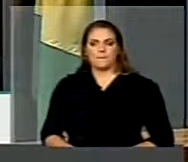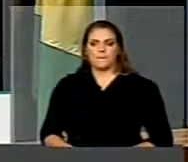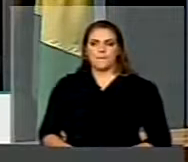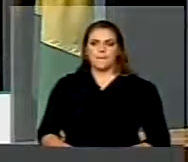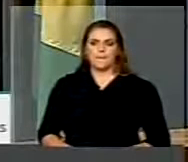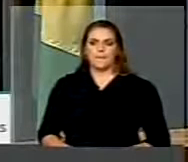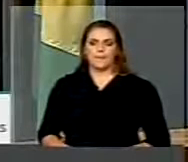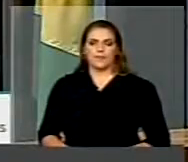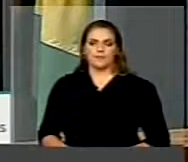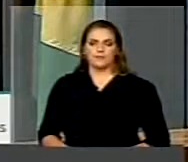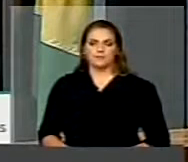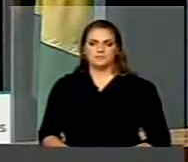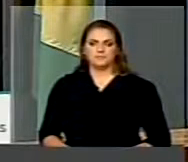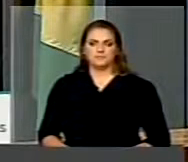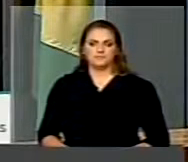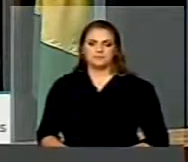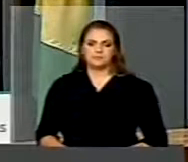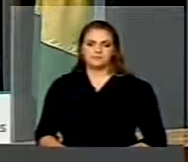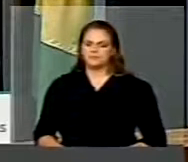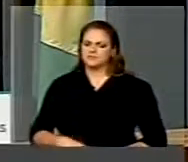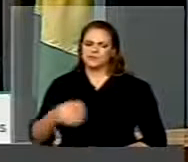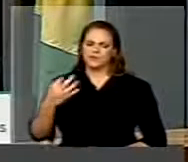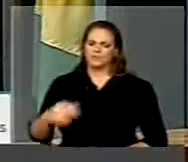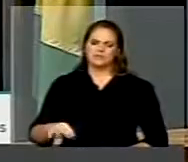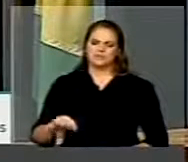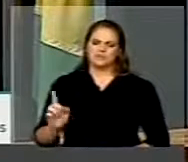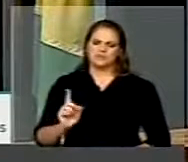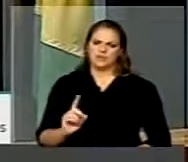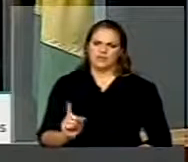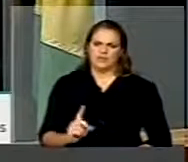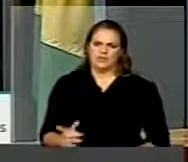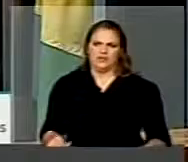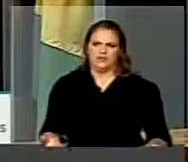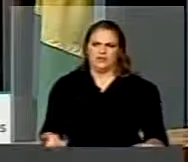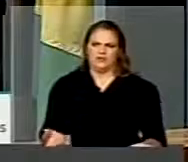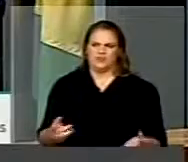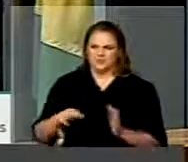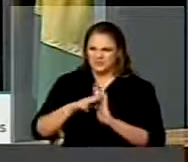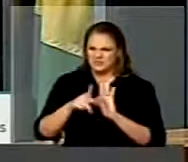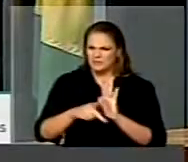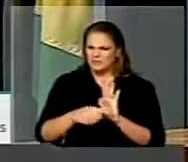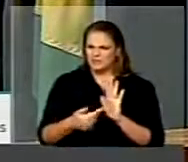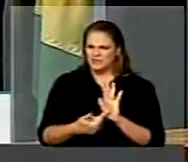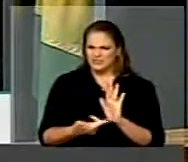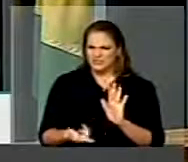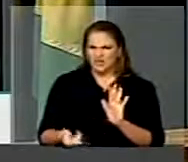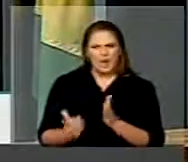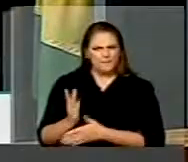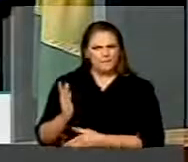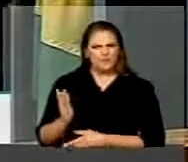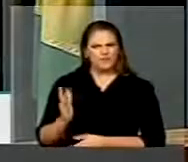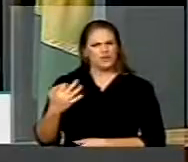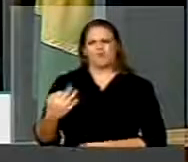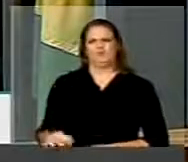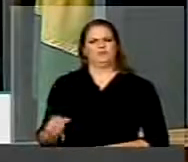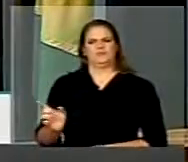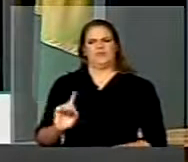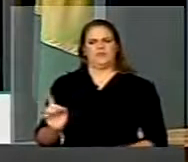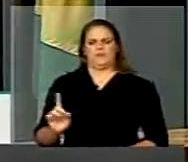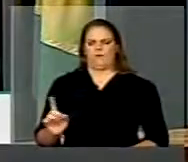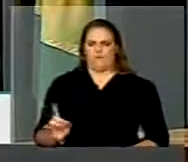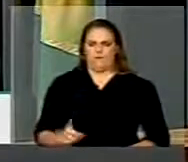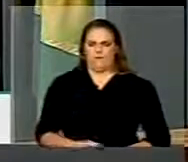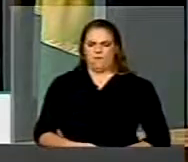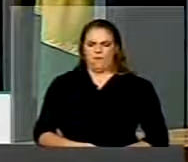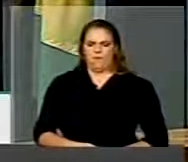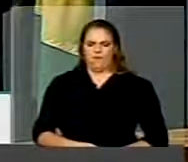não é razoável que venhamos a aprovar esta medida provisória, que na verdade constitui